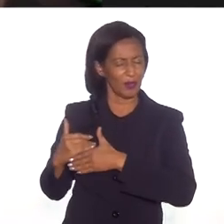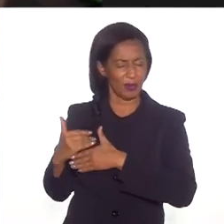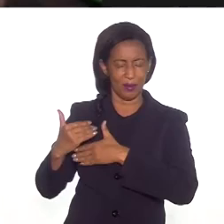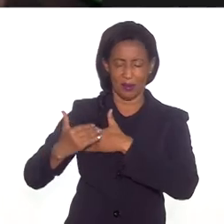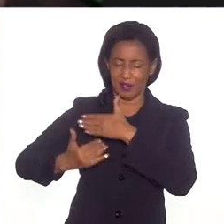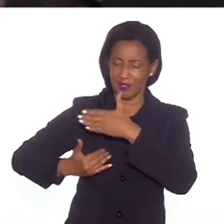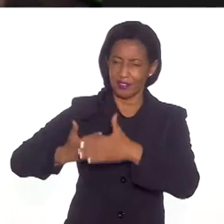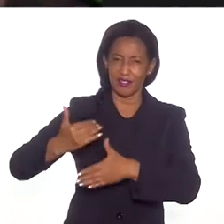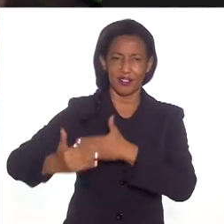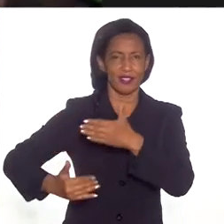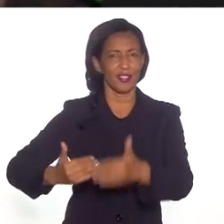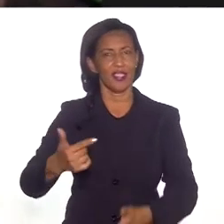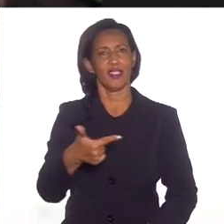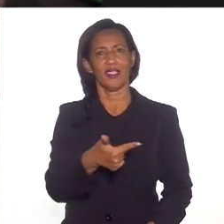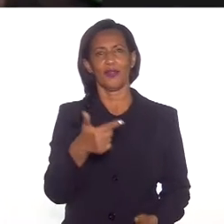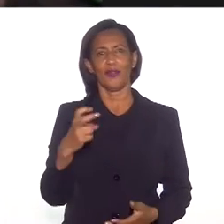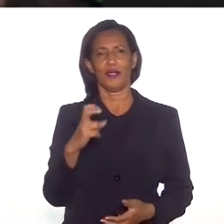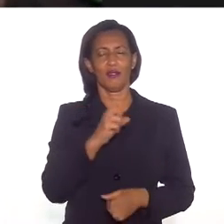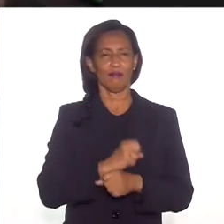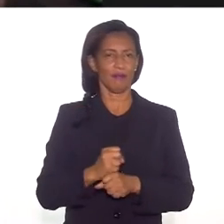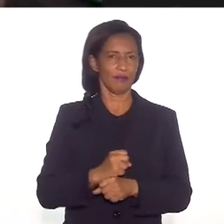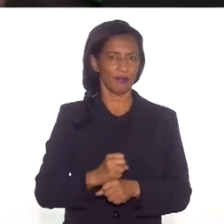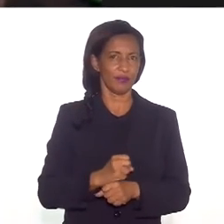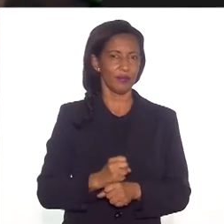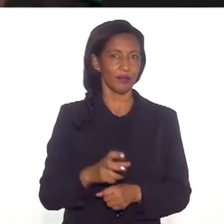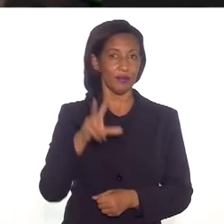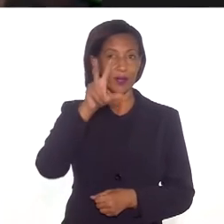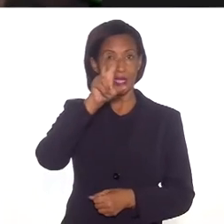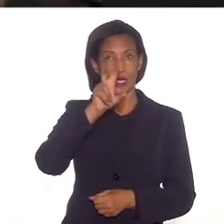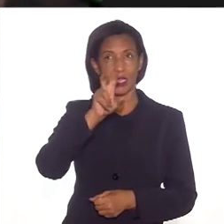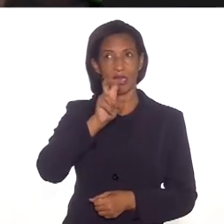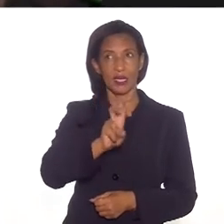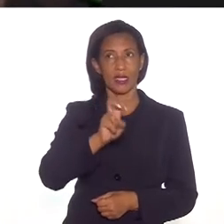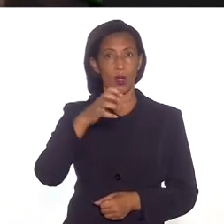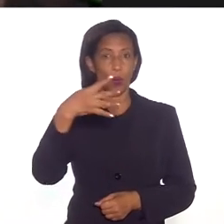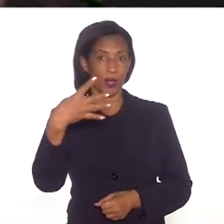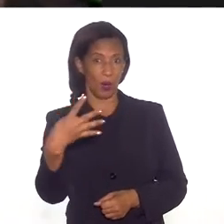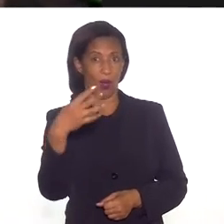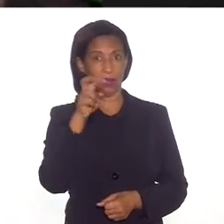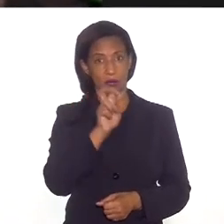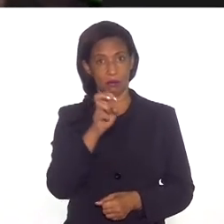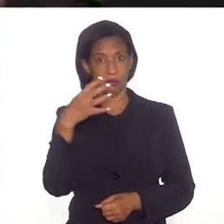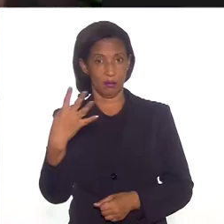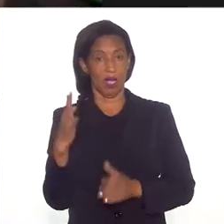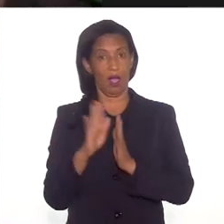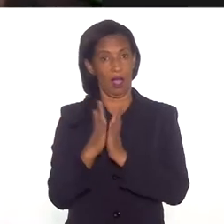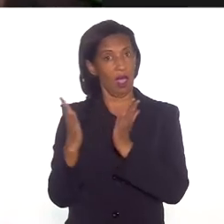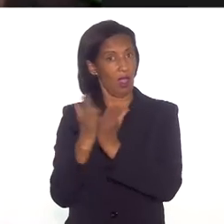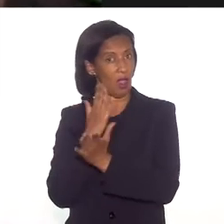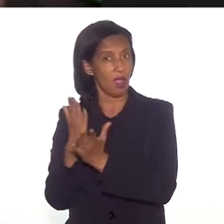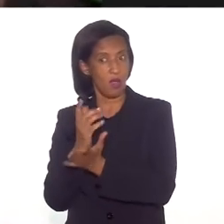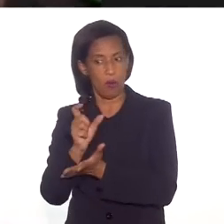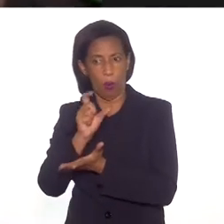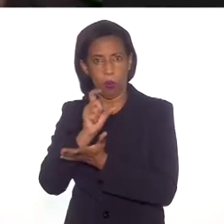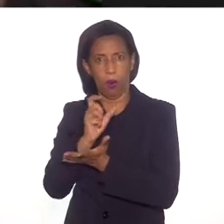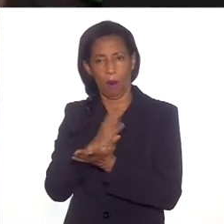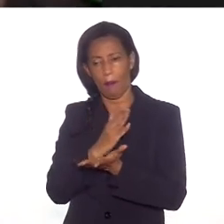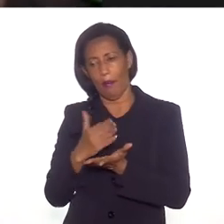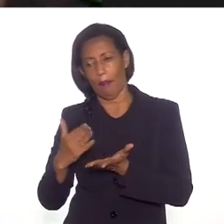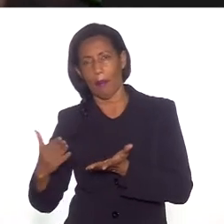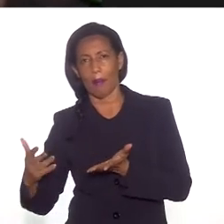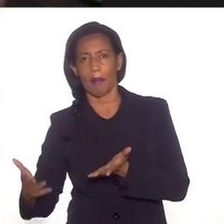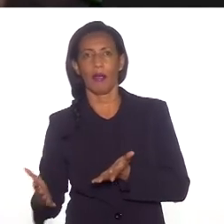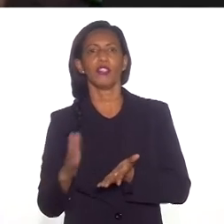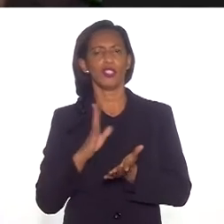trajetória aí. E, nesses 25 anos, já são 54 livros publicados. Isso significa